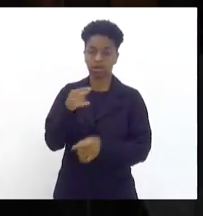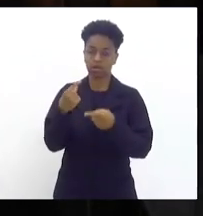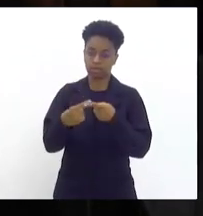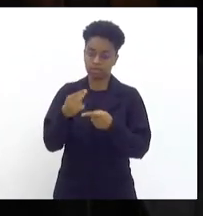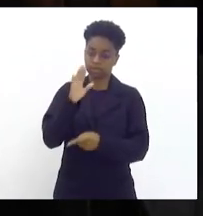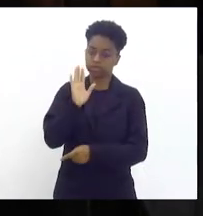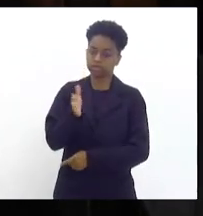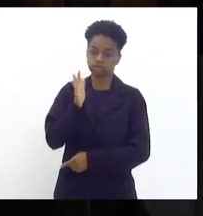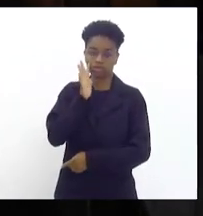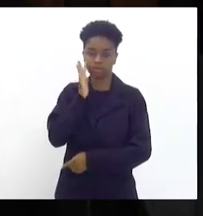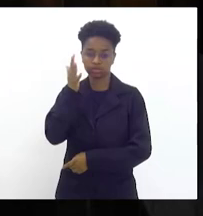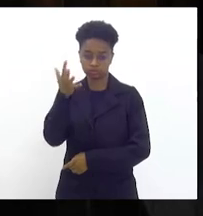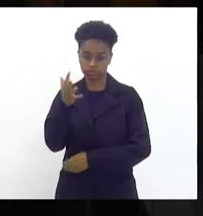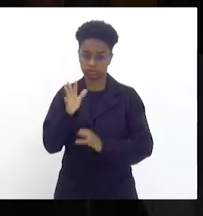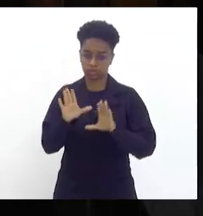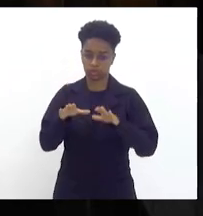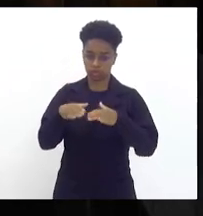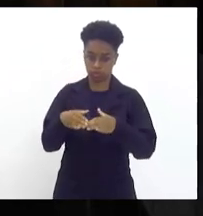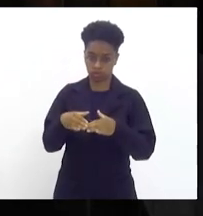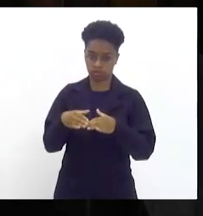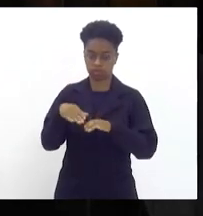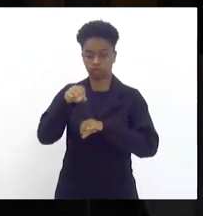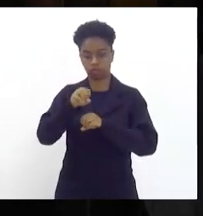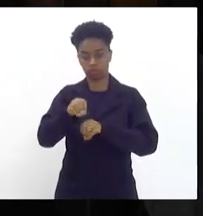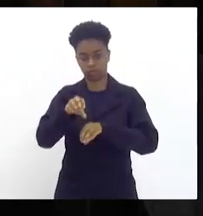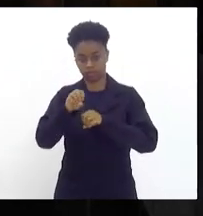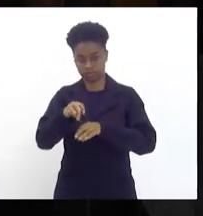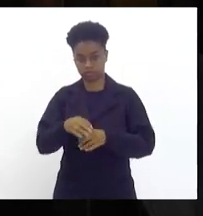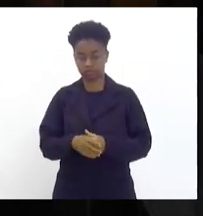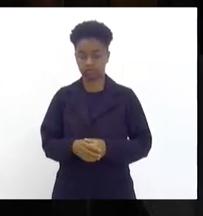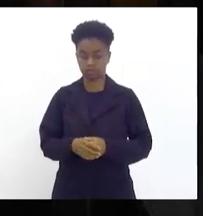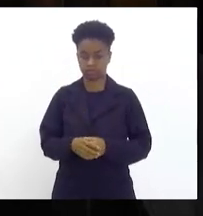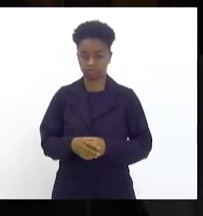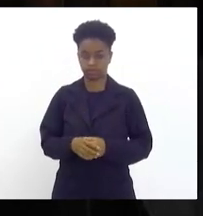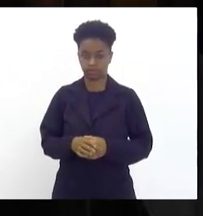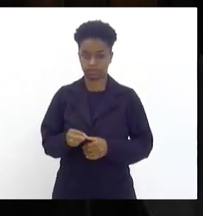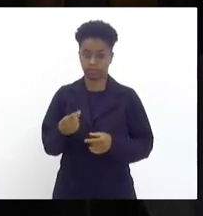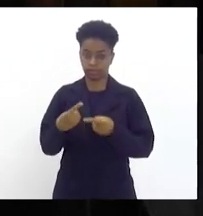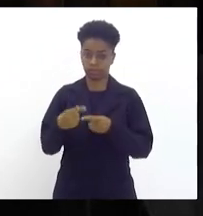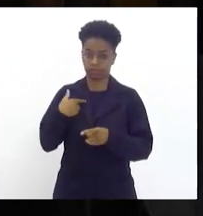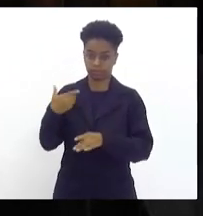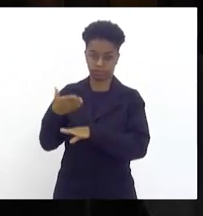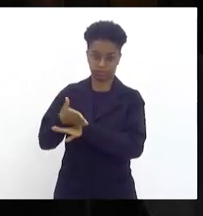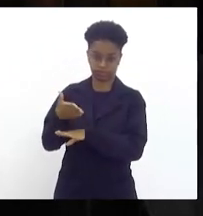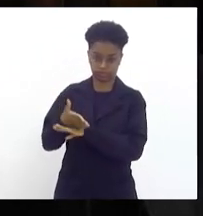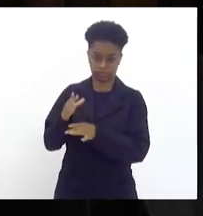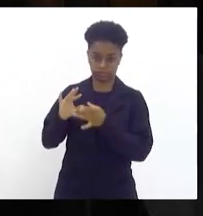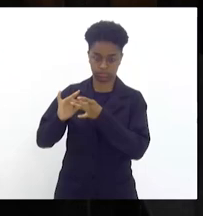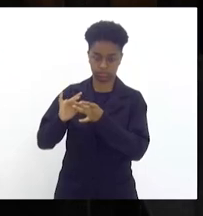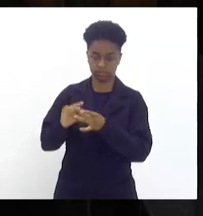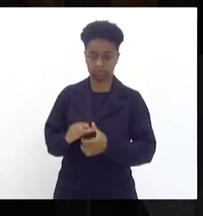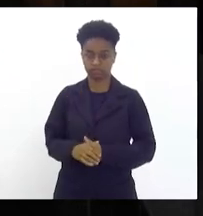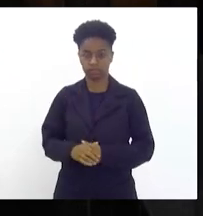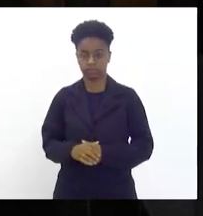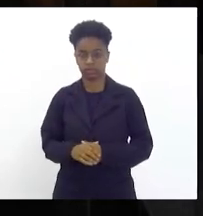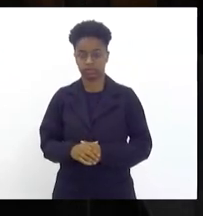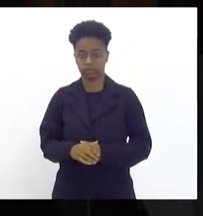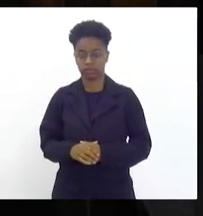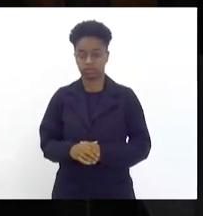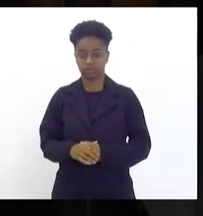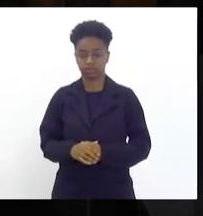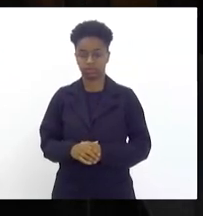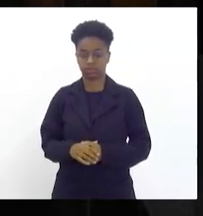deliberada na comissão de educação a qual eu faço parte onde realizamos